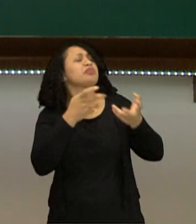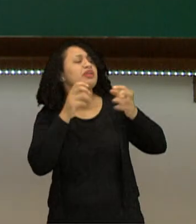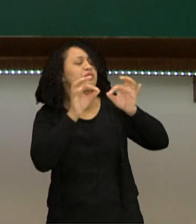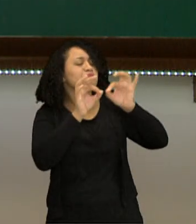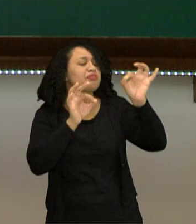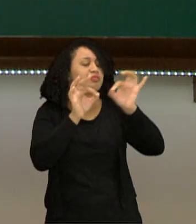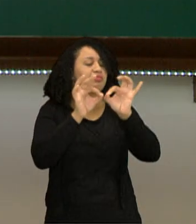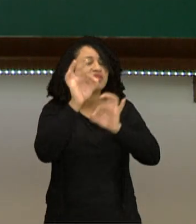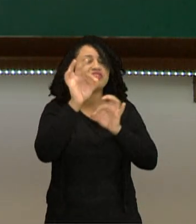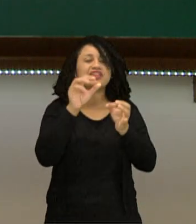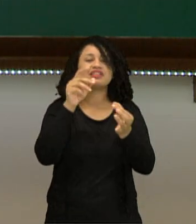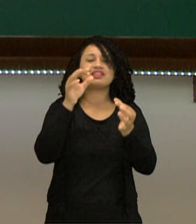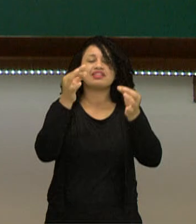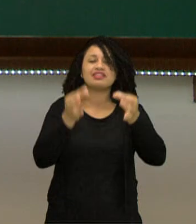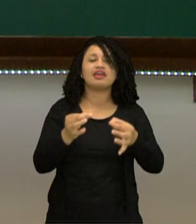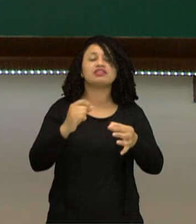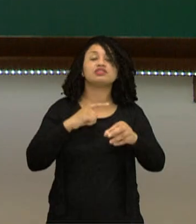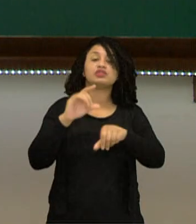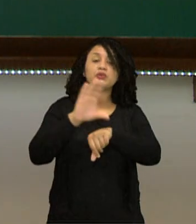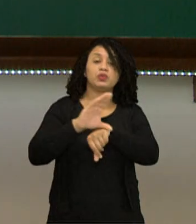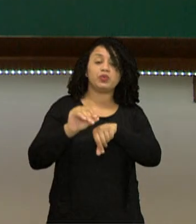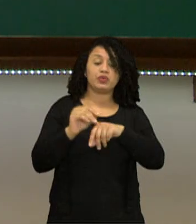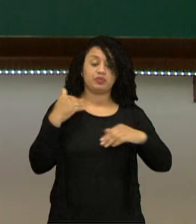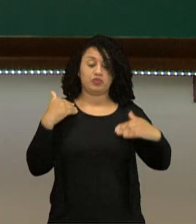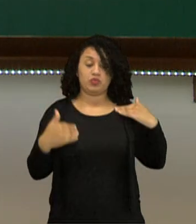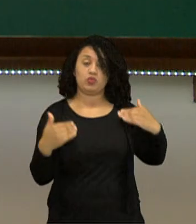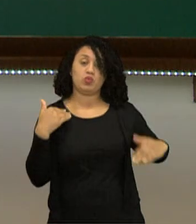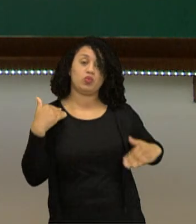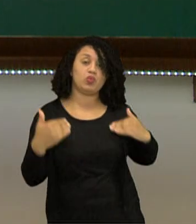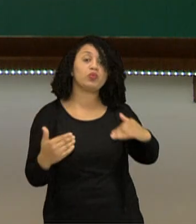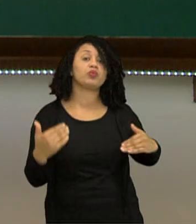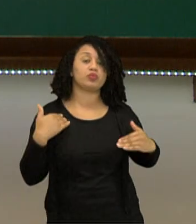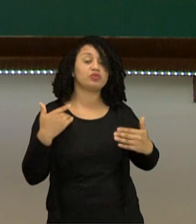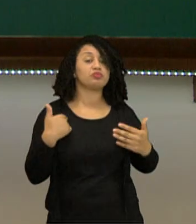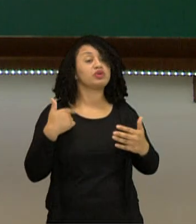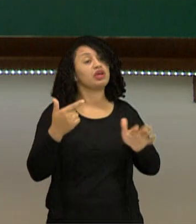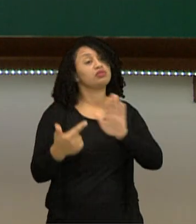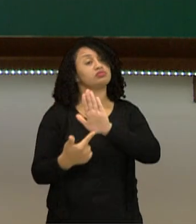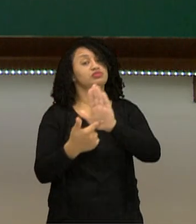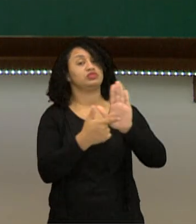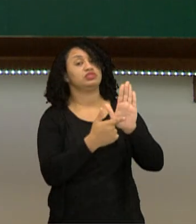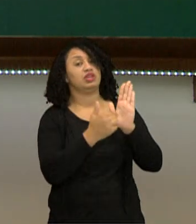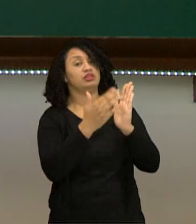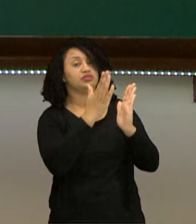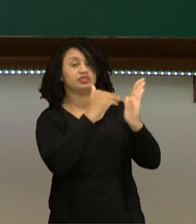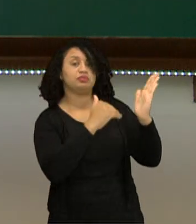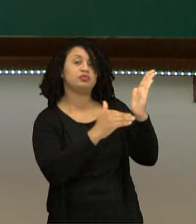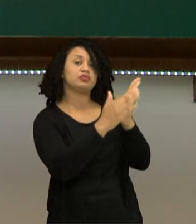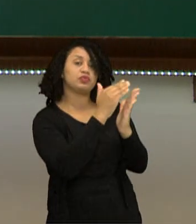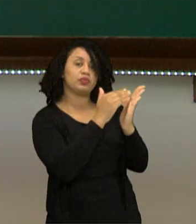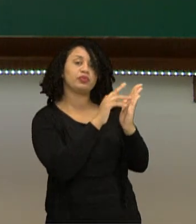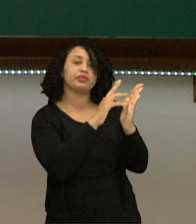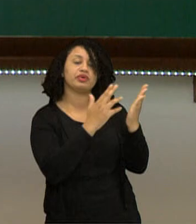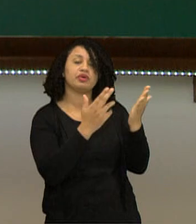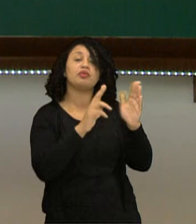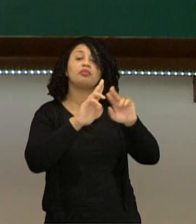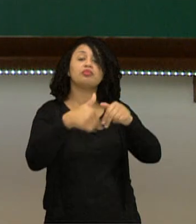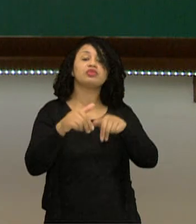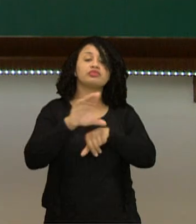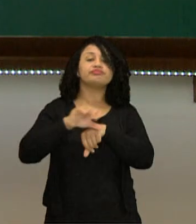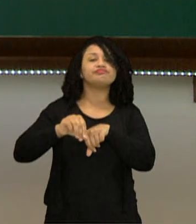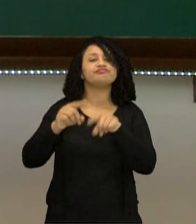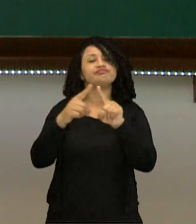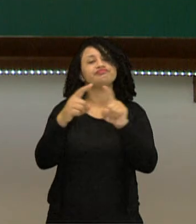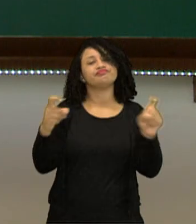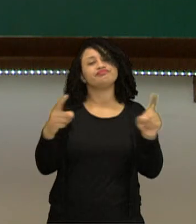mais corretas, com o conhecimento do corpo humano que era retratado nas pinturas. Então, por isso que o conhecimento científico